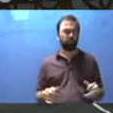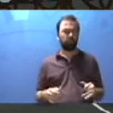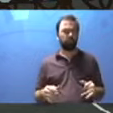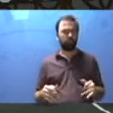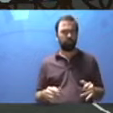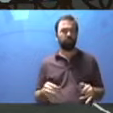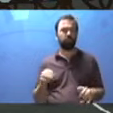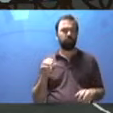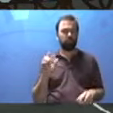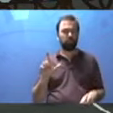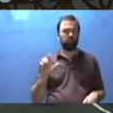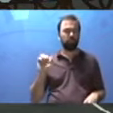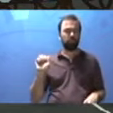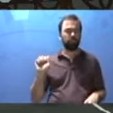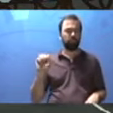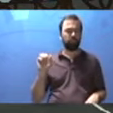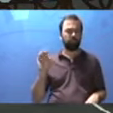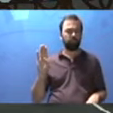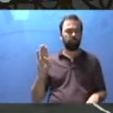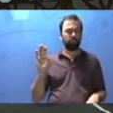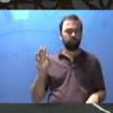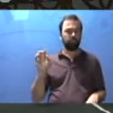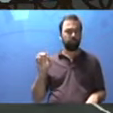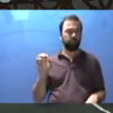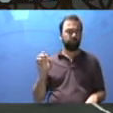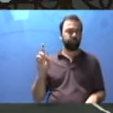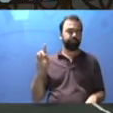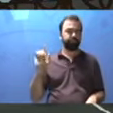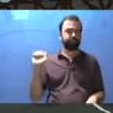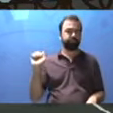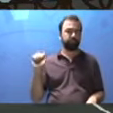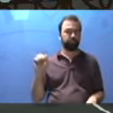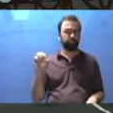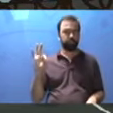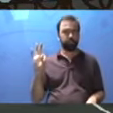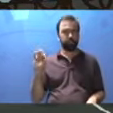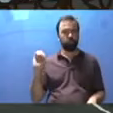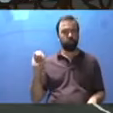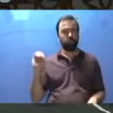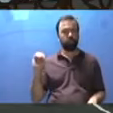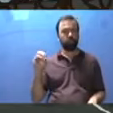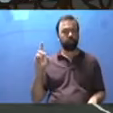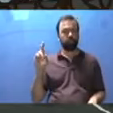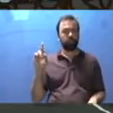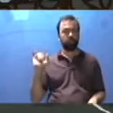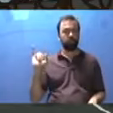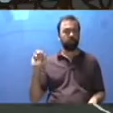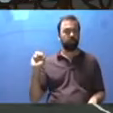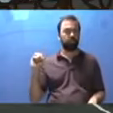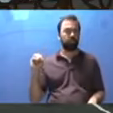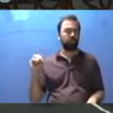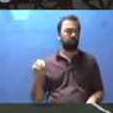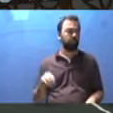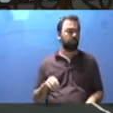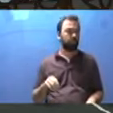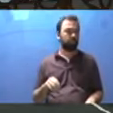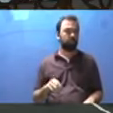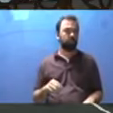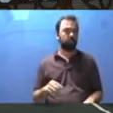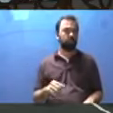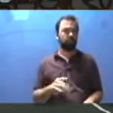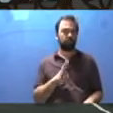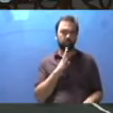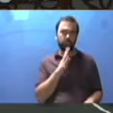laboratório, tem escola que tem sala de laboratório. Lá vai ter aula de laboratório, mas não é a sua sala convencional, com carteira.